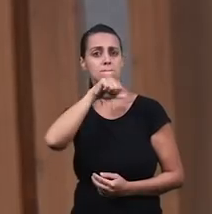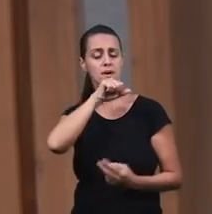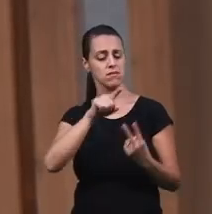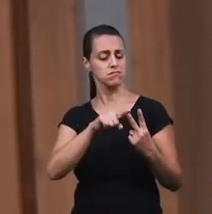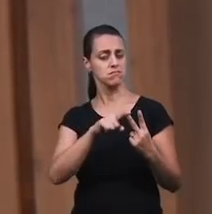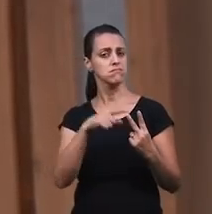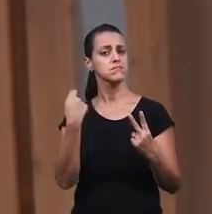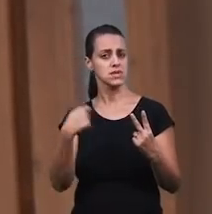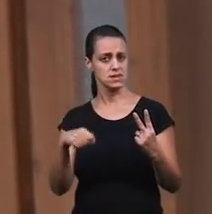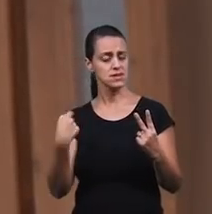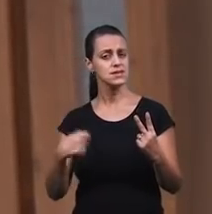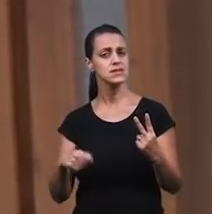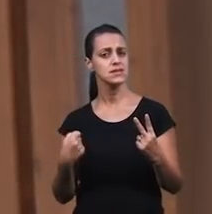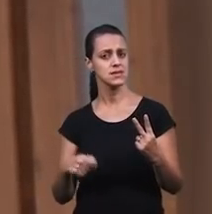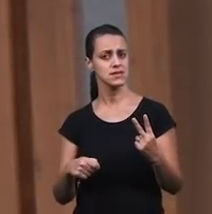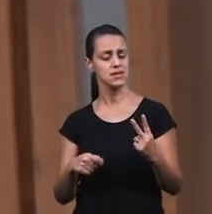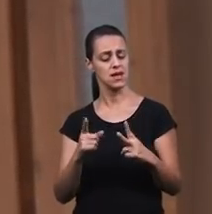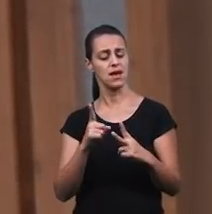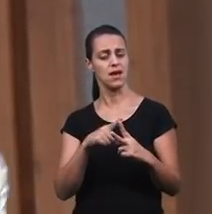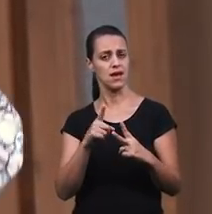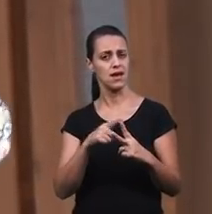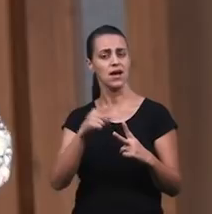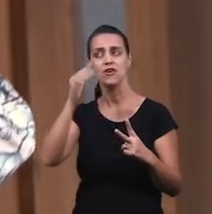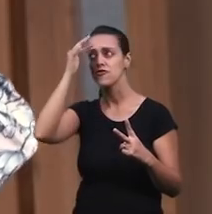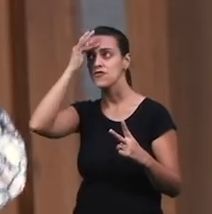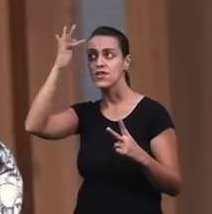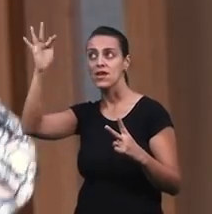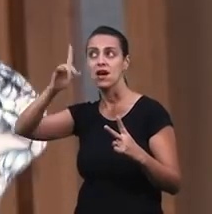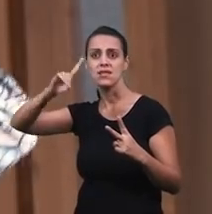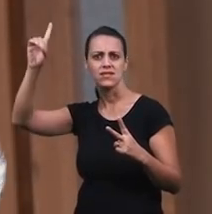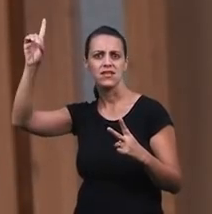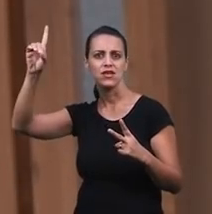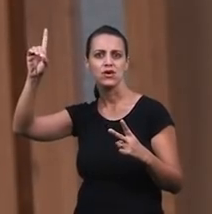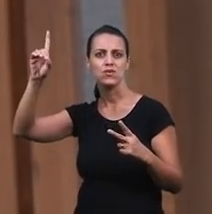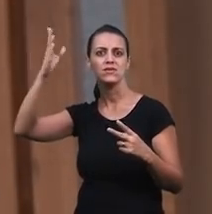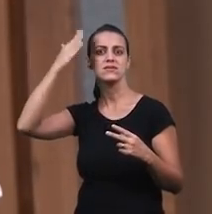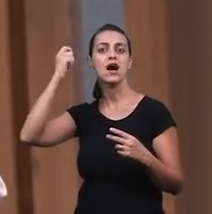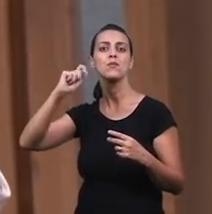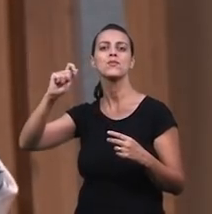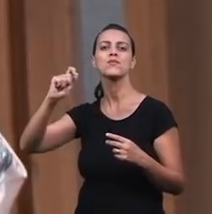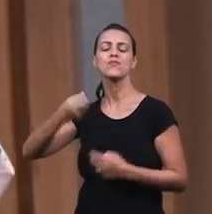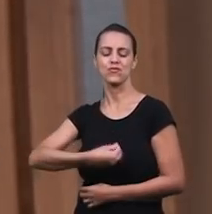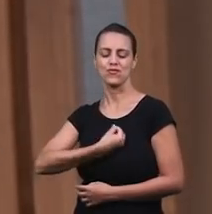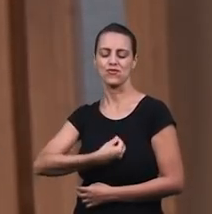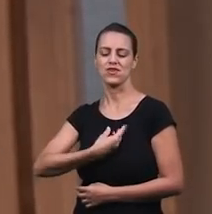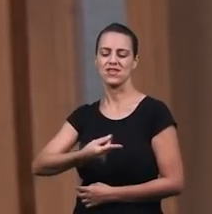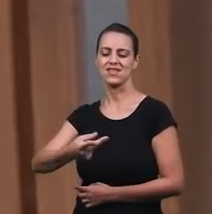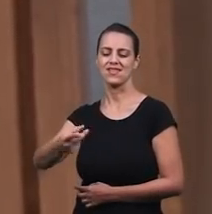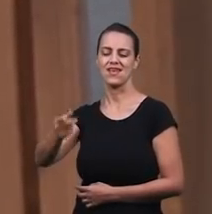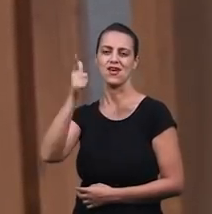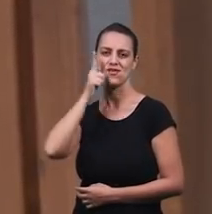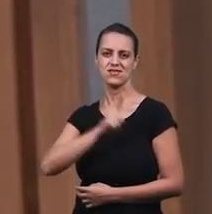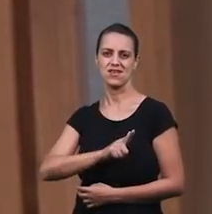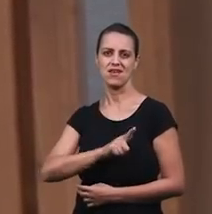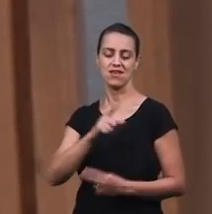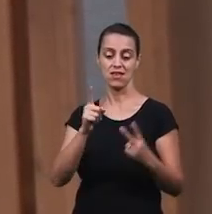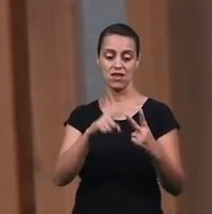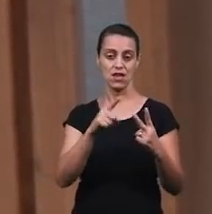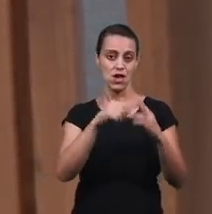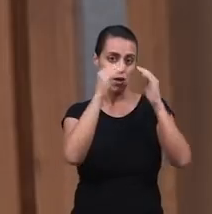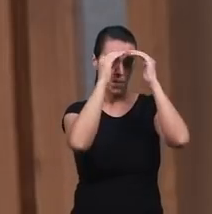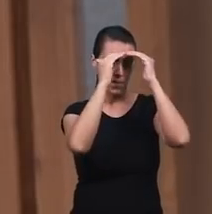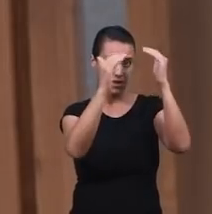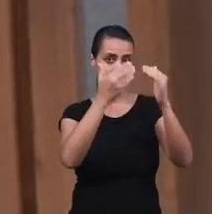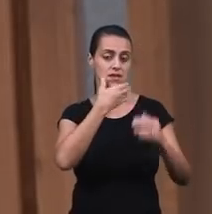fidelidade a Deus É a garantia De que nós teremos A vida eterna E a obediência A nossos pais